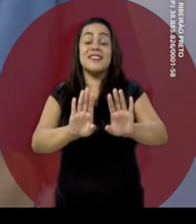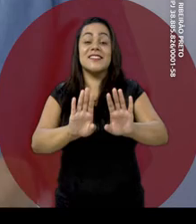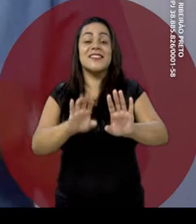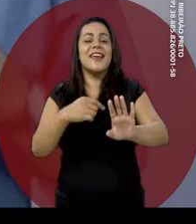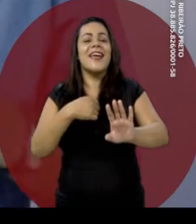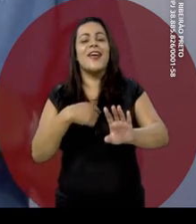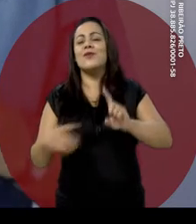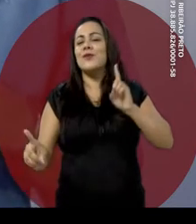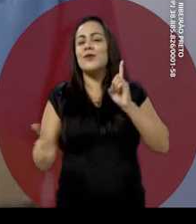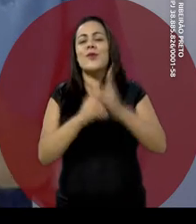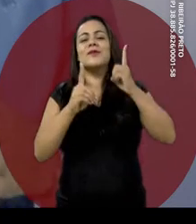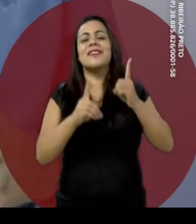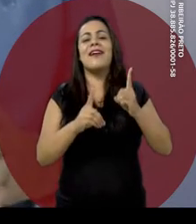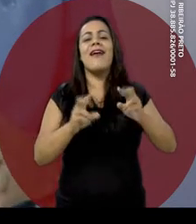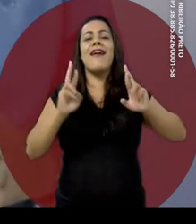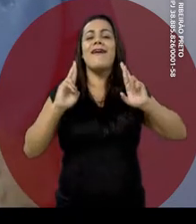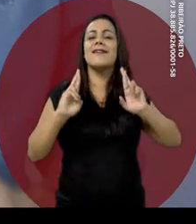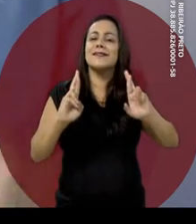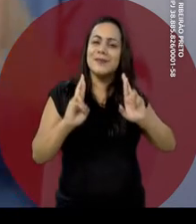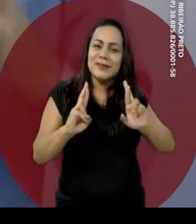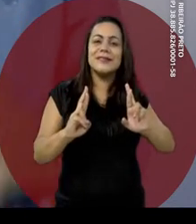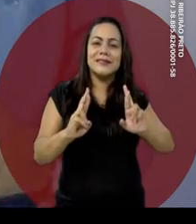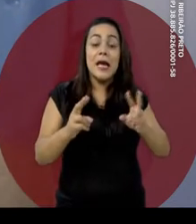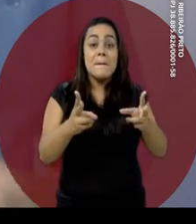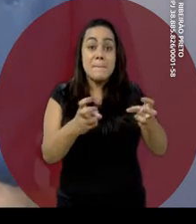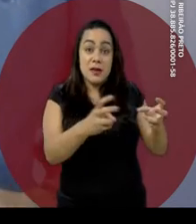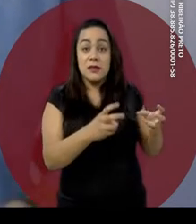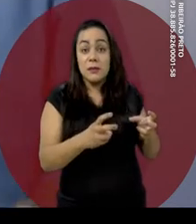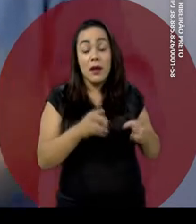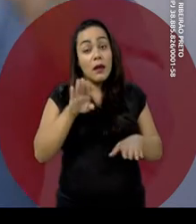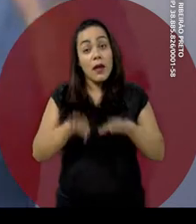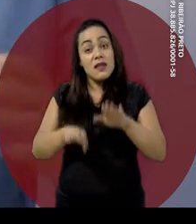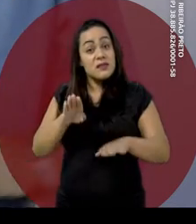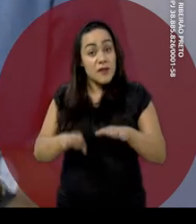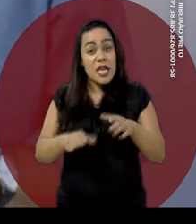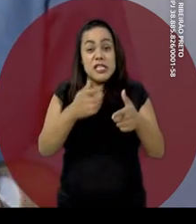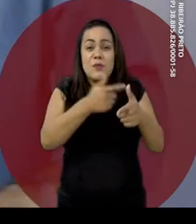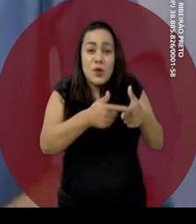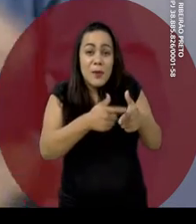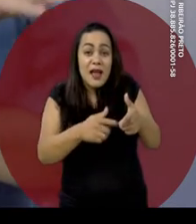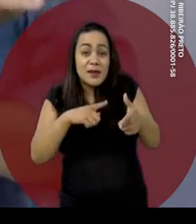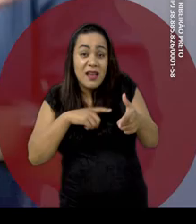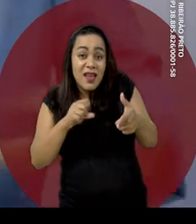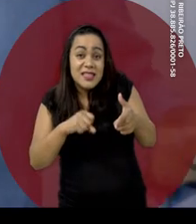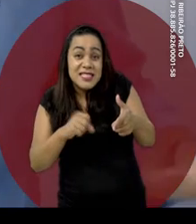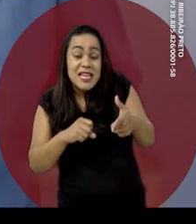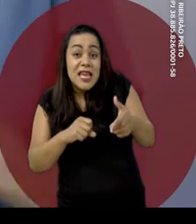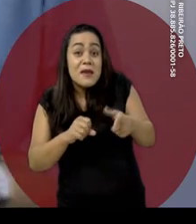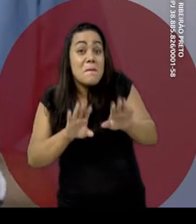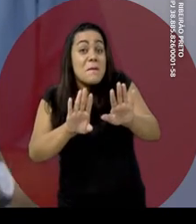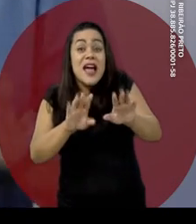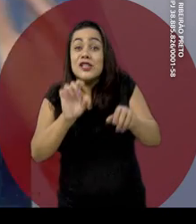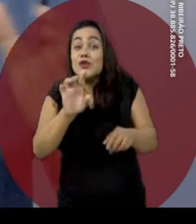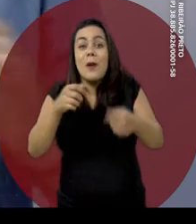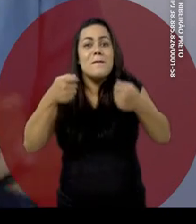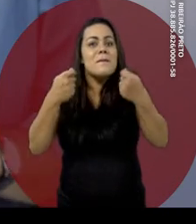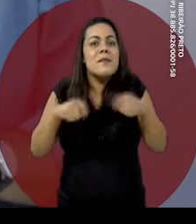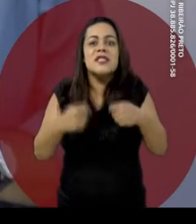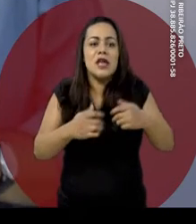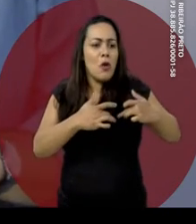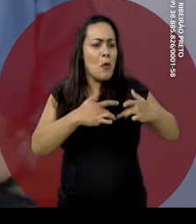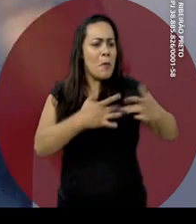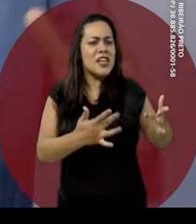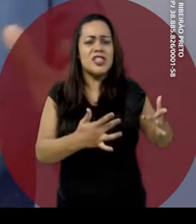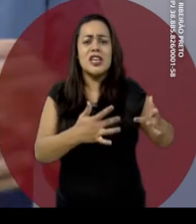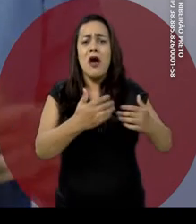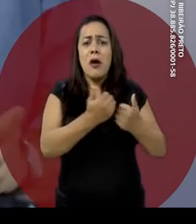tudo, encontrei a esperança. Percebi que muitas vezes, para resolver problemas que parecem insuperáveis, basta